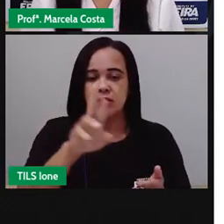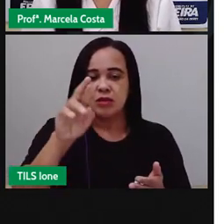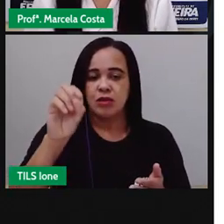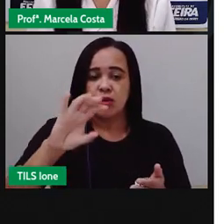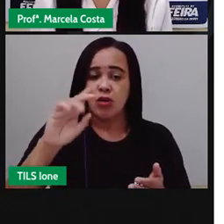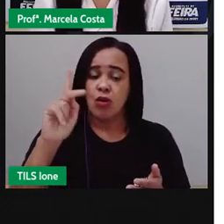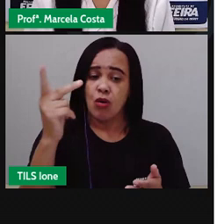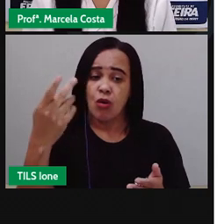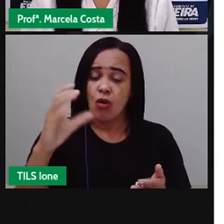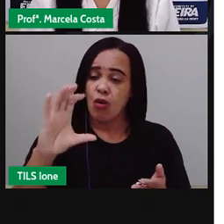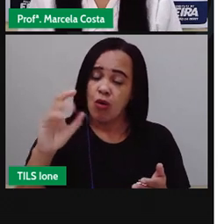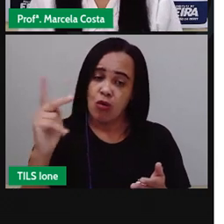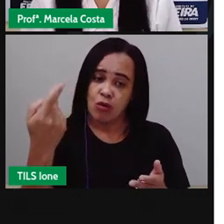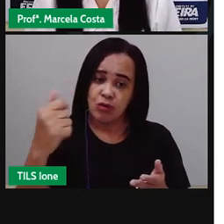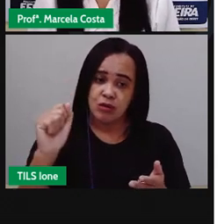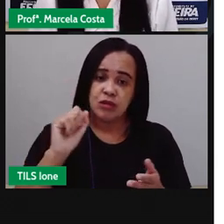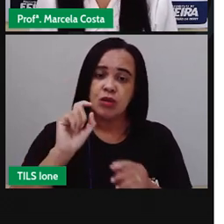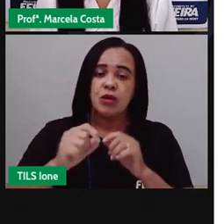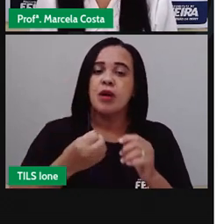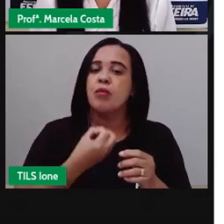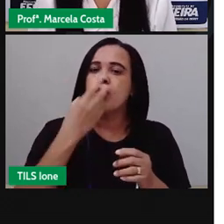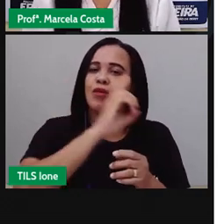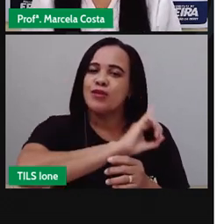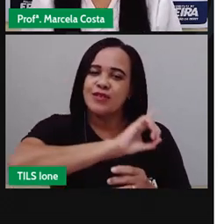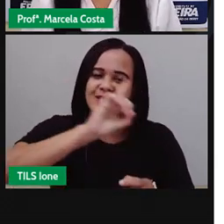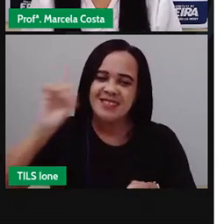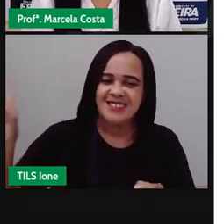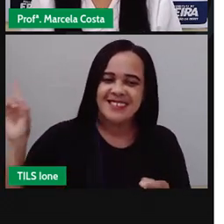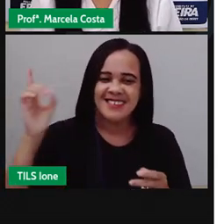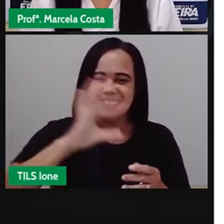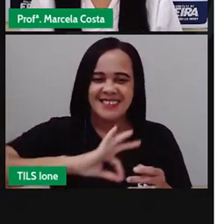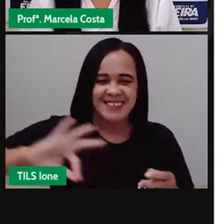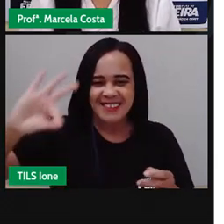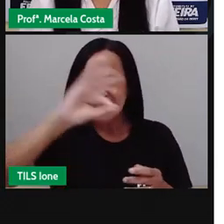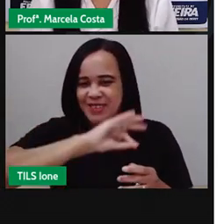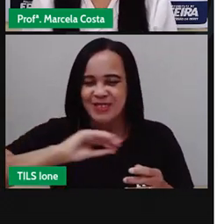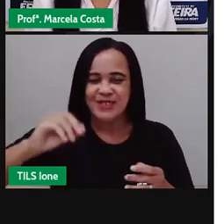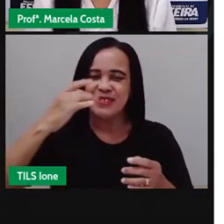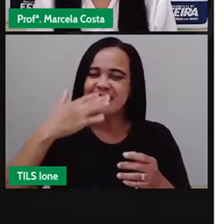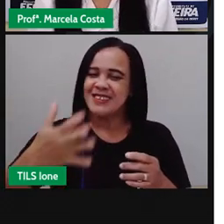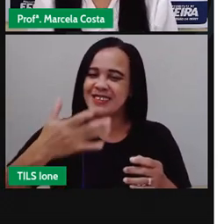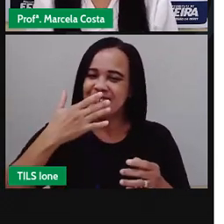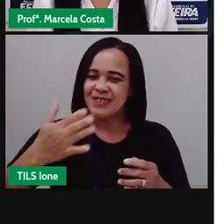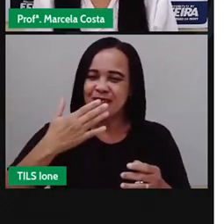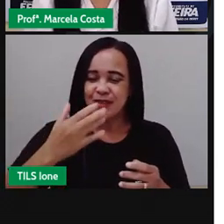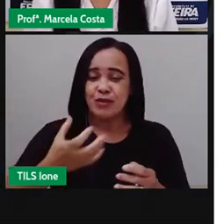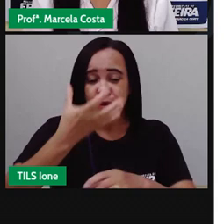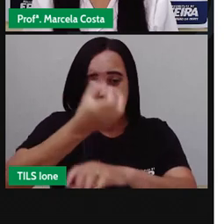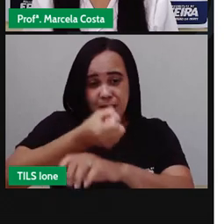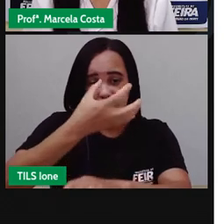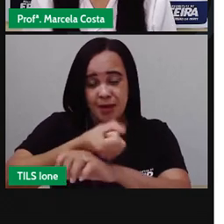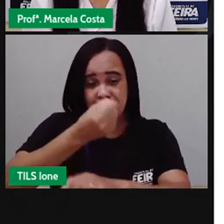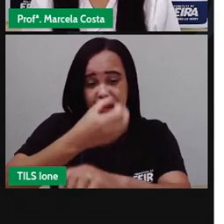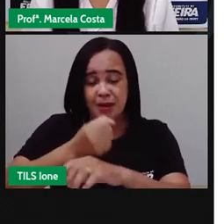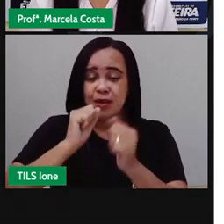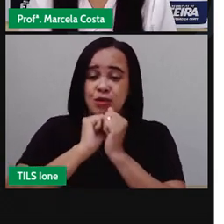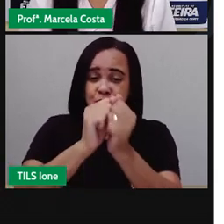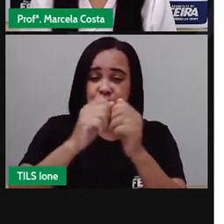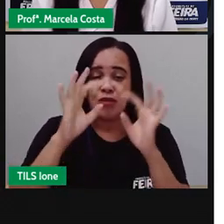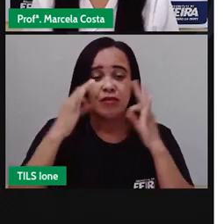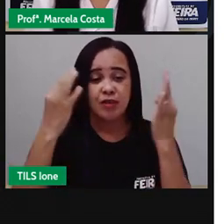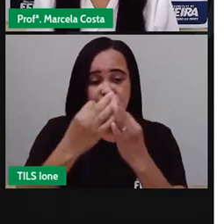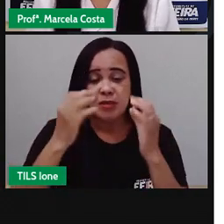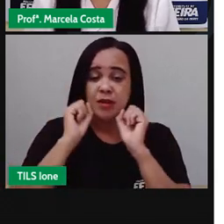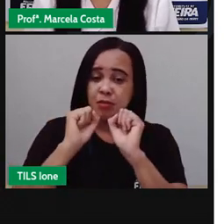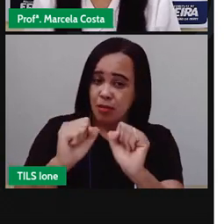livro está disponível para você fazer o download e fazer leitura em casa, junto com seus familiares, nesse link